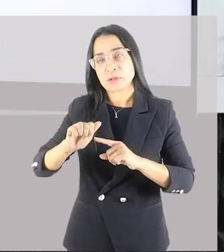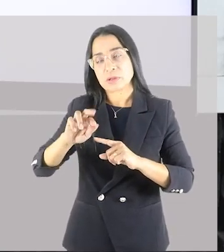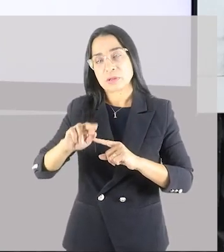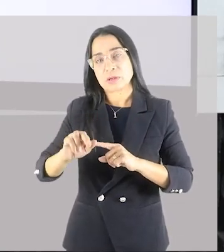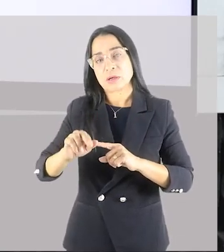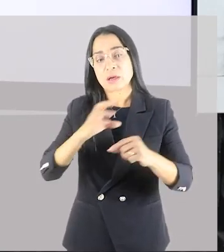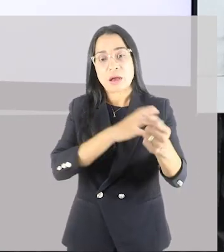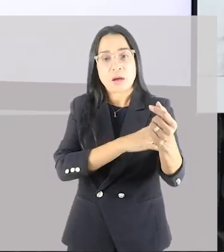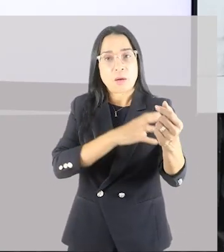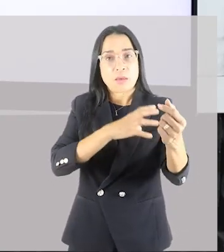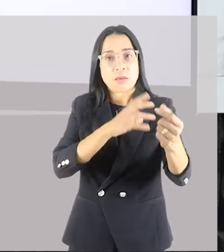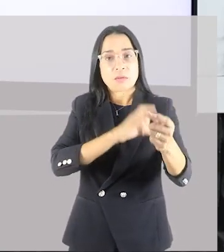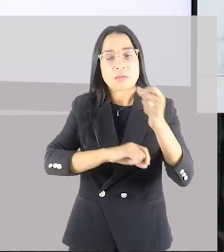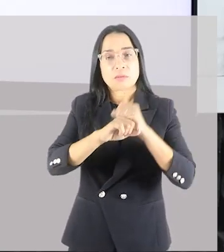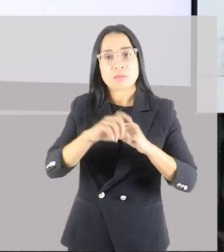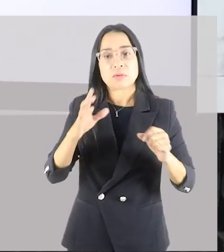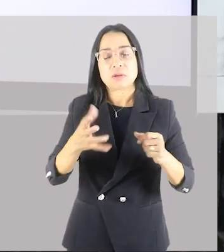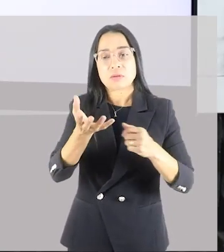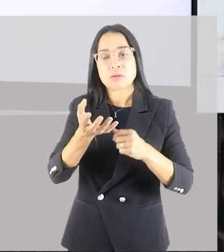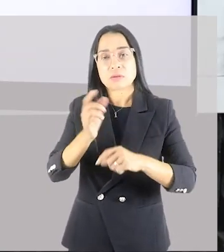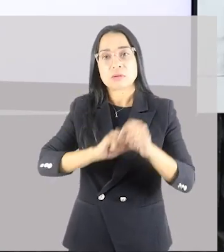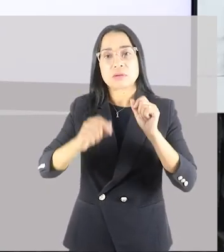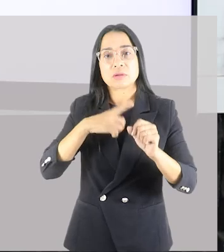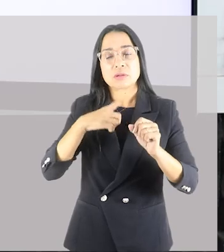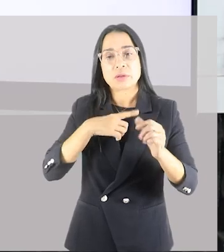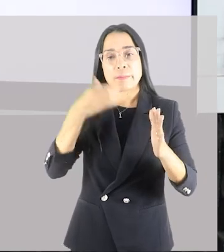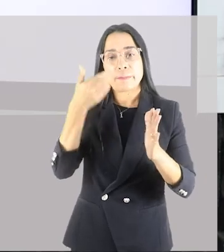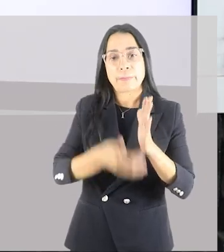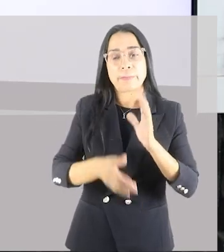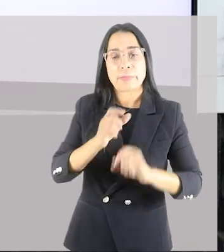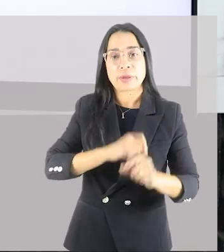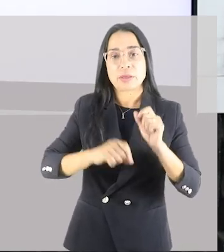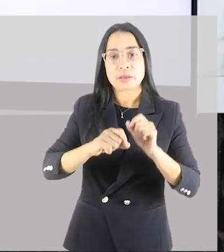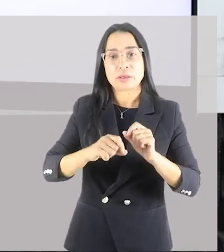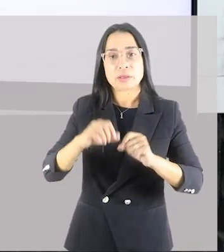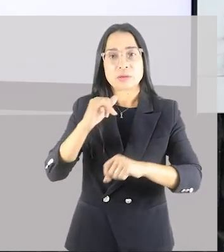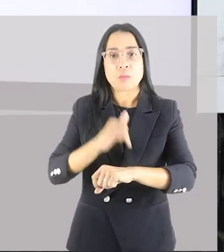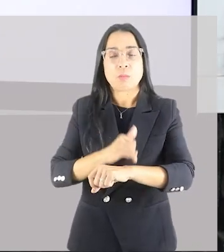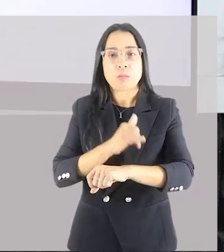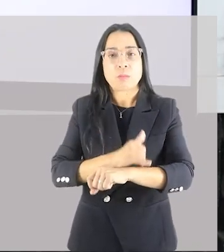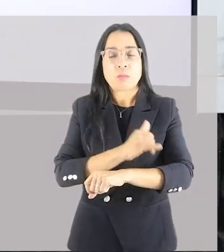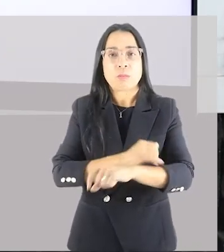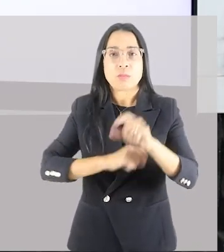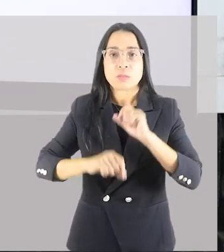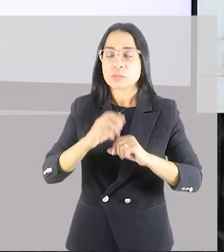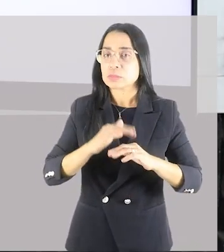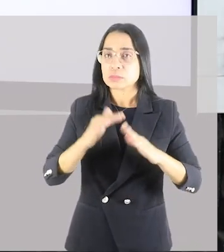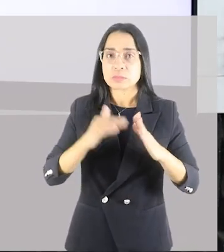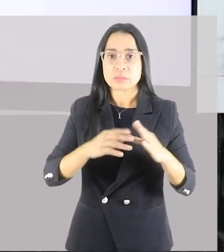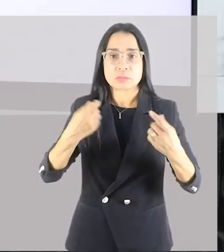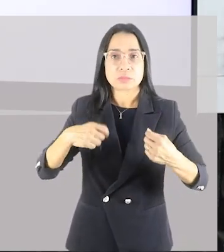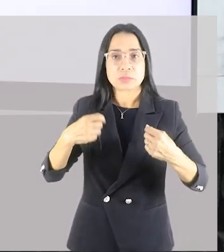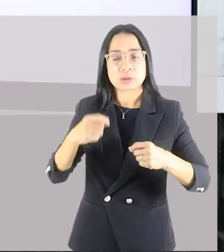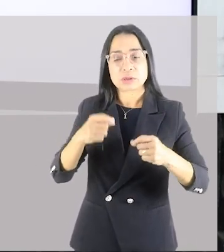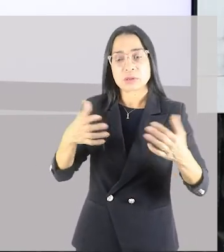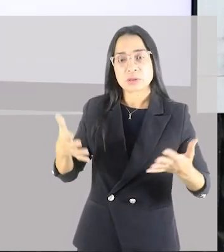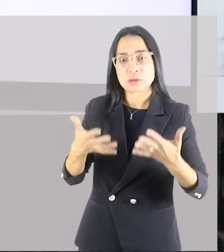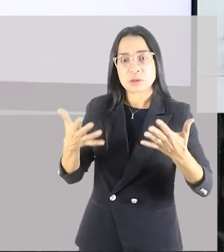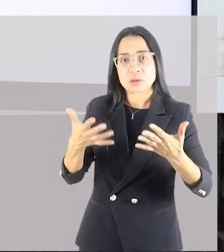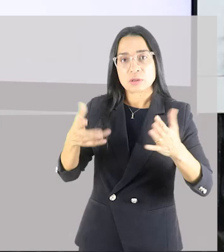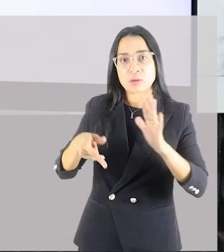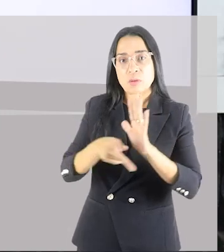massa muscular, ou queira ter perda de gordura. Então tudo isso necessita de estímulos